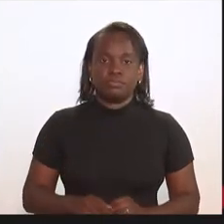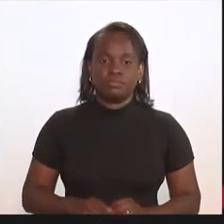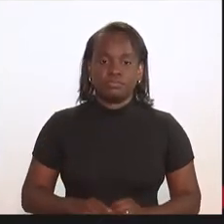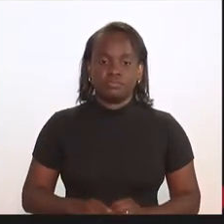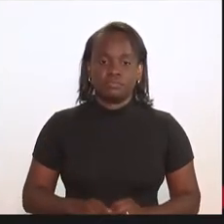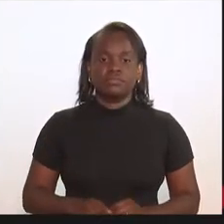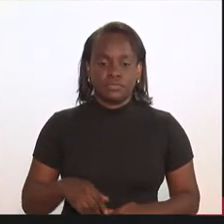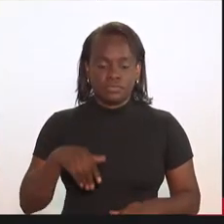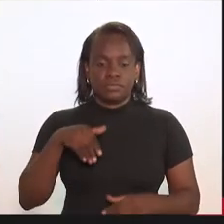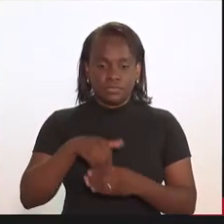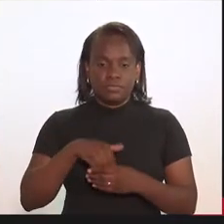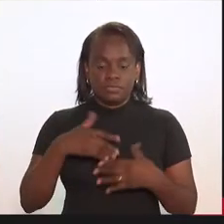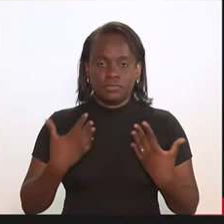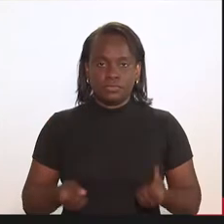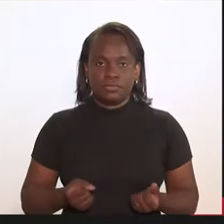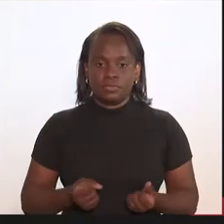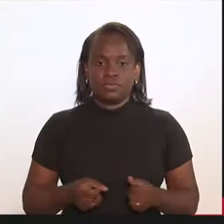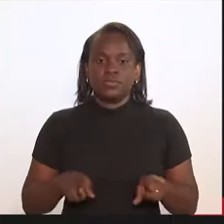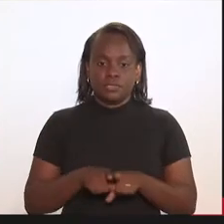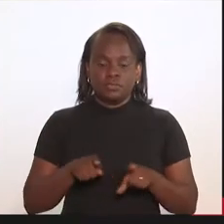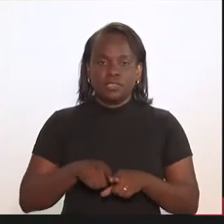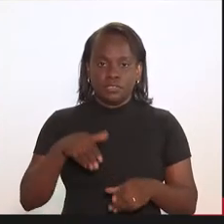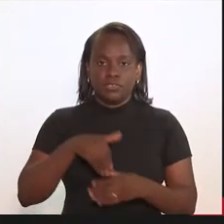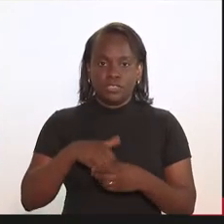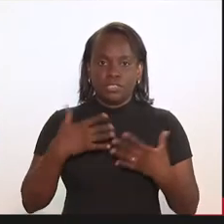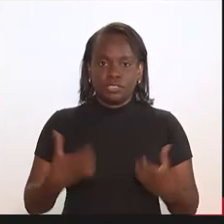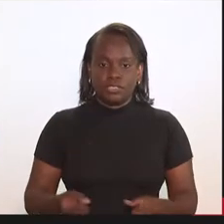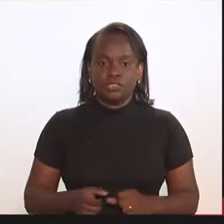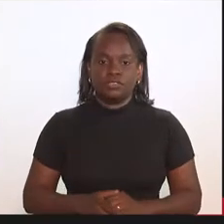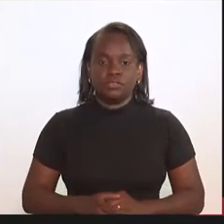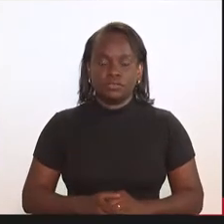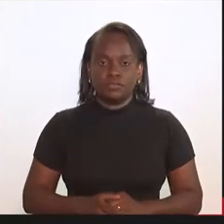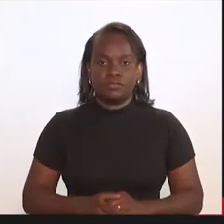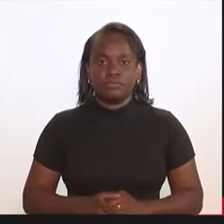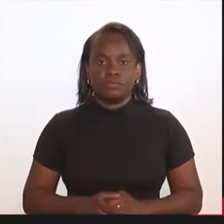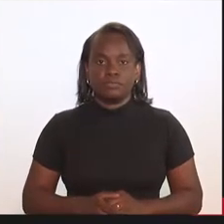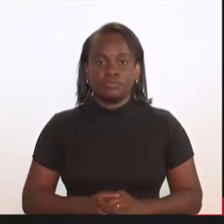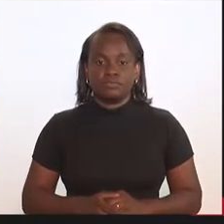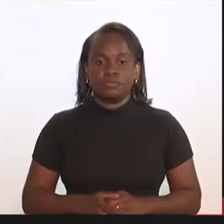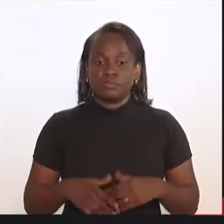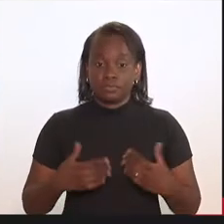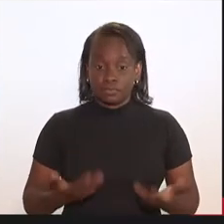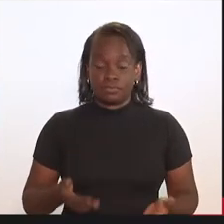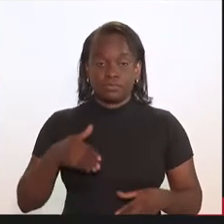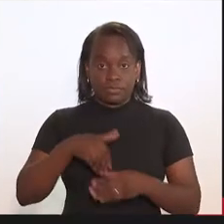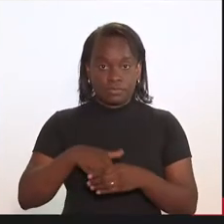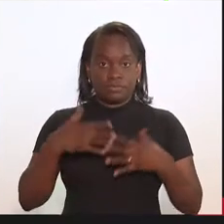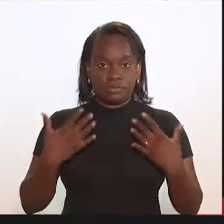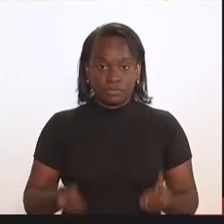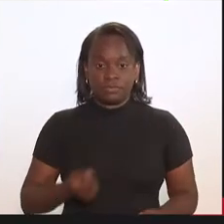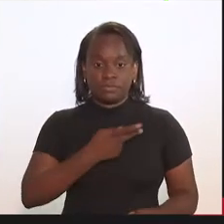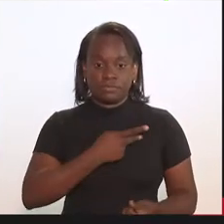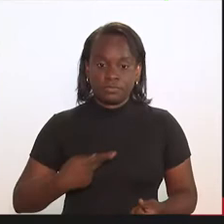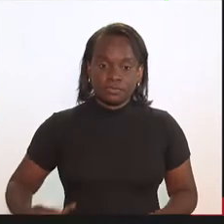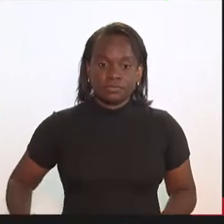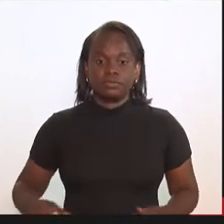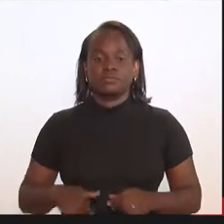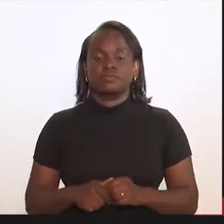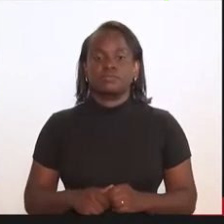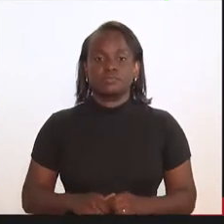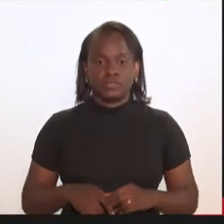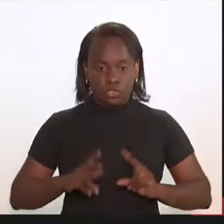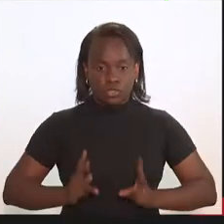Voto favoravelmente também. Eu voto favoravelmente também. Então, voto favorável da presidente.